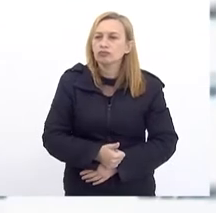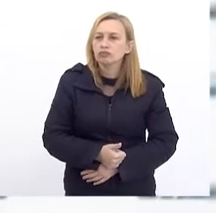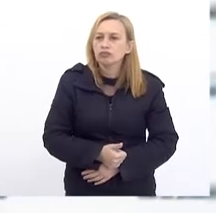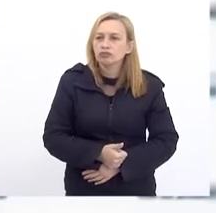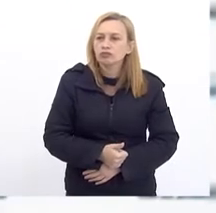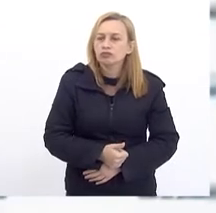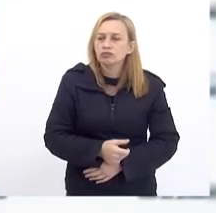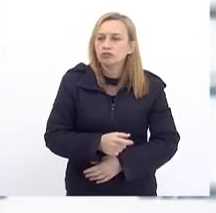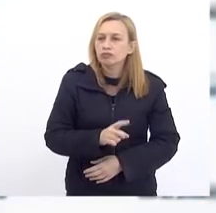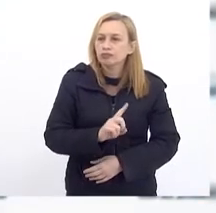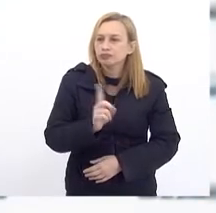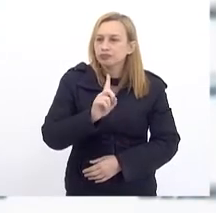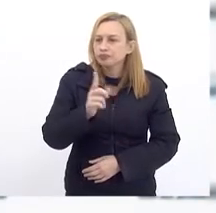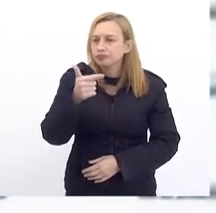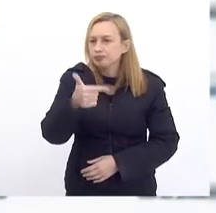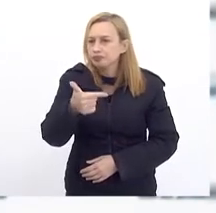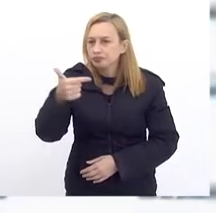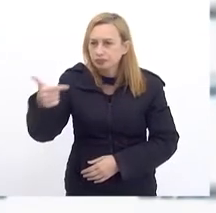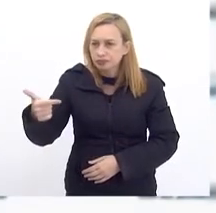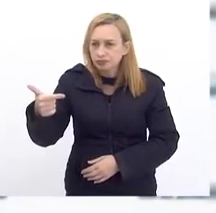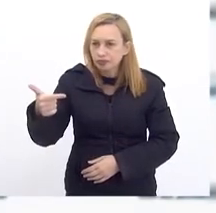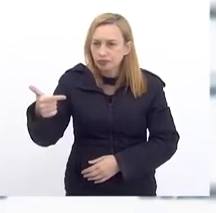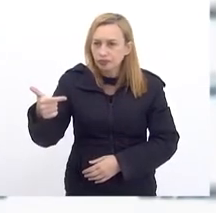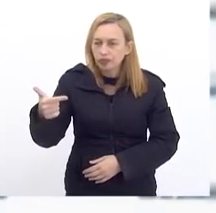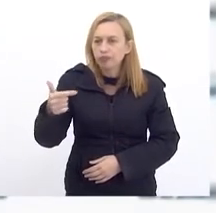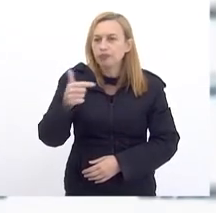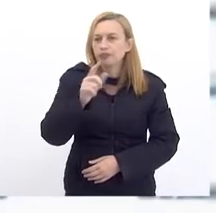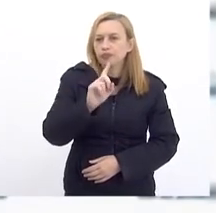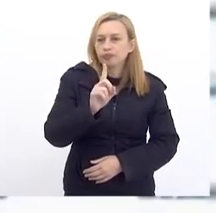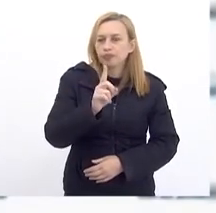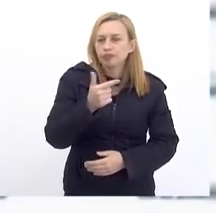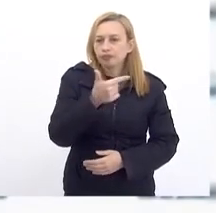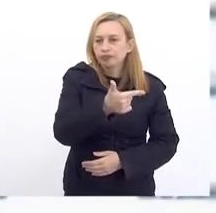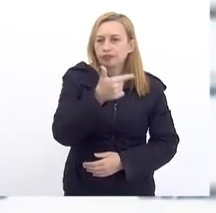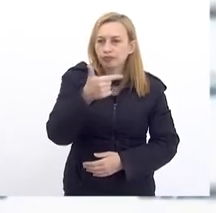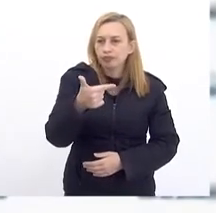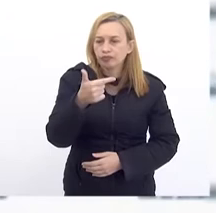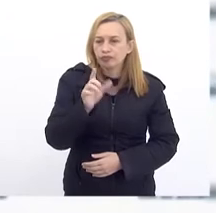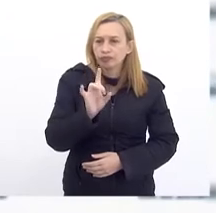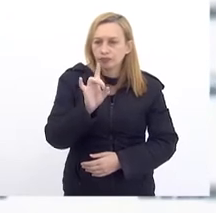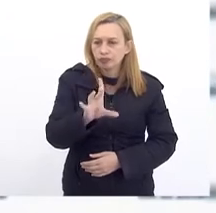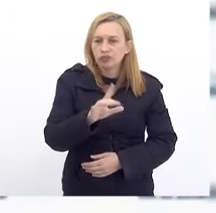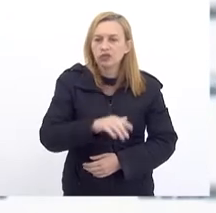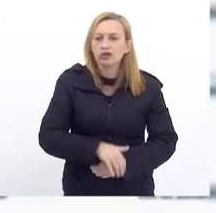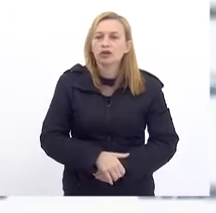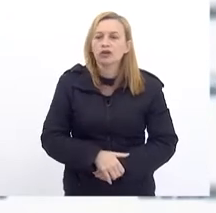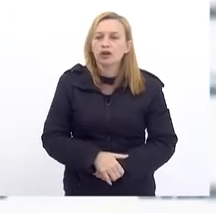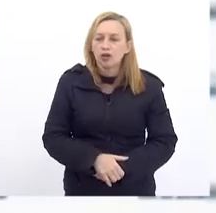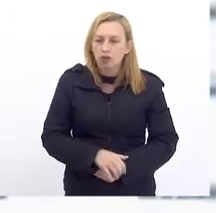não 22 E não 21 Original É só Para